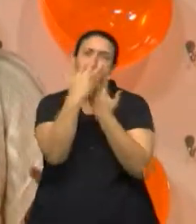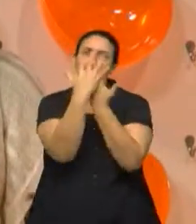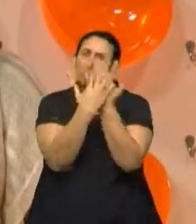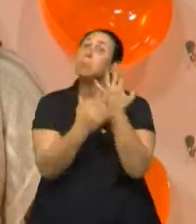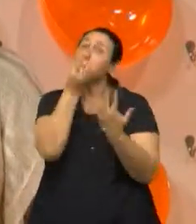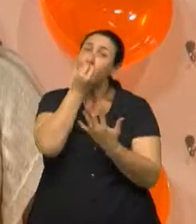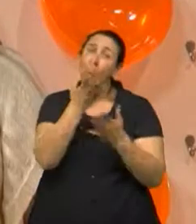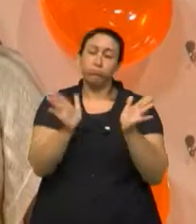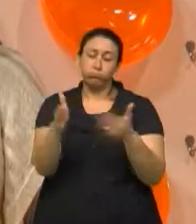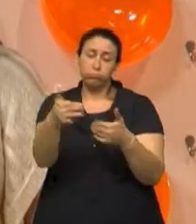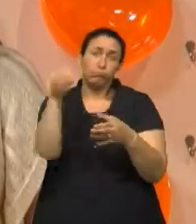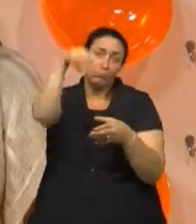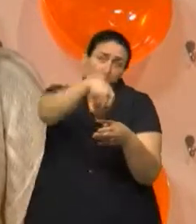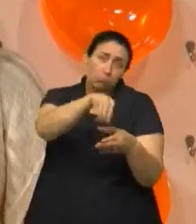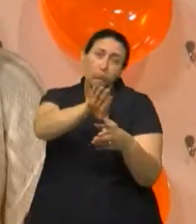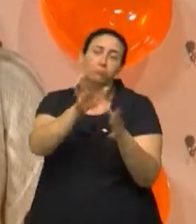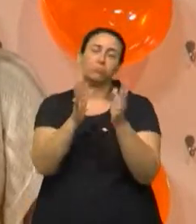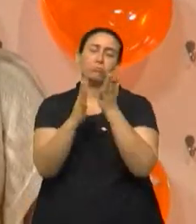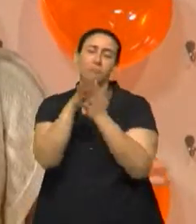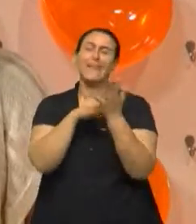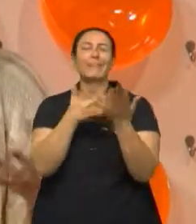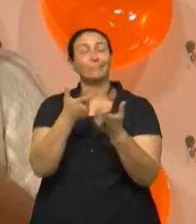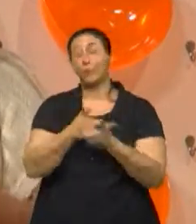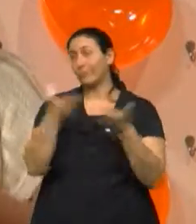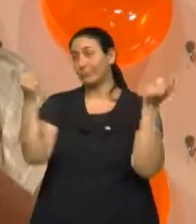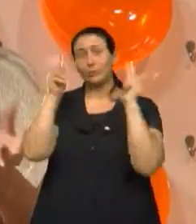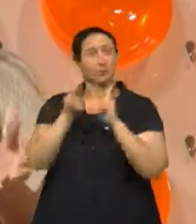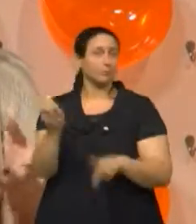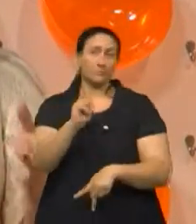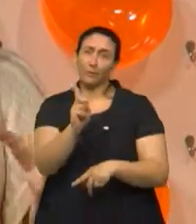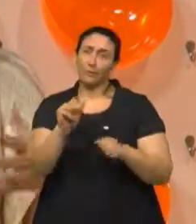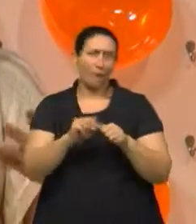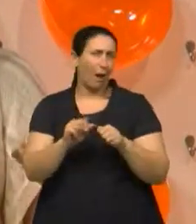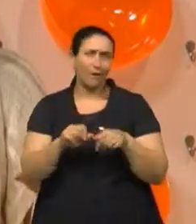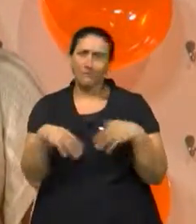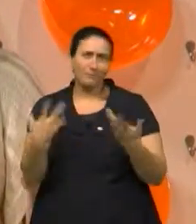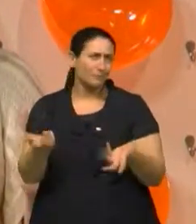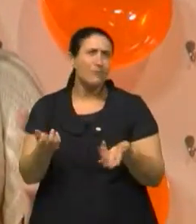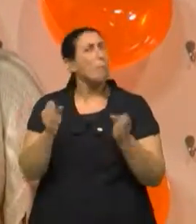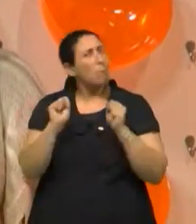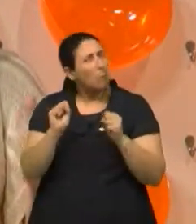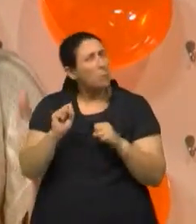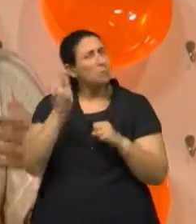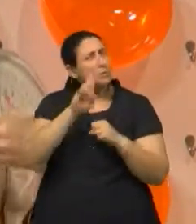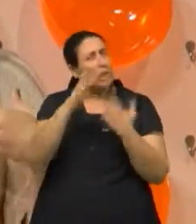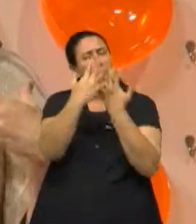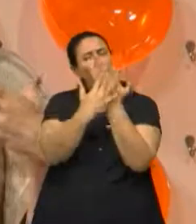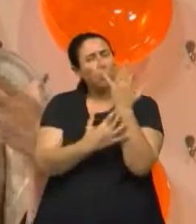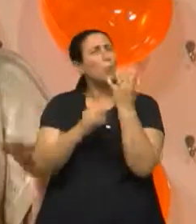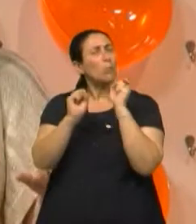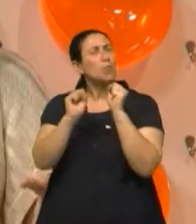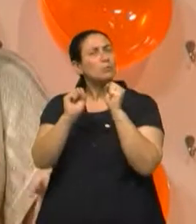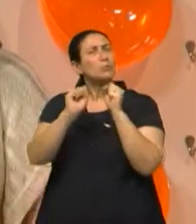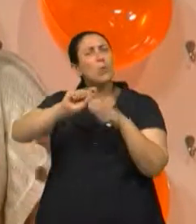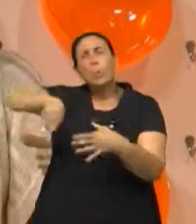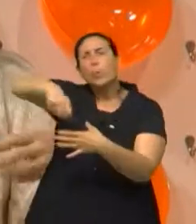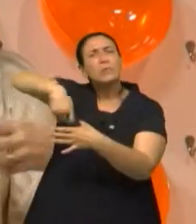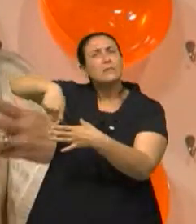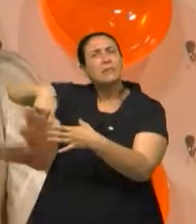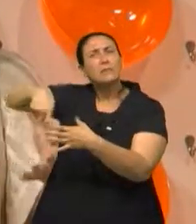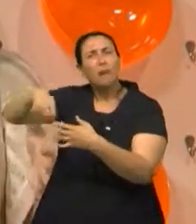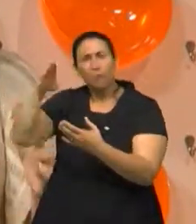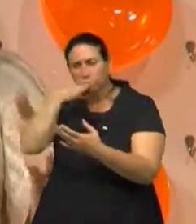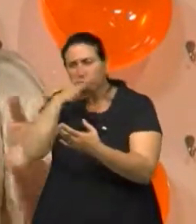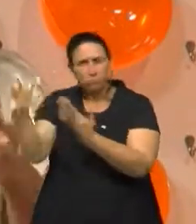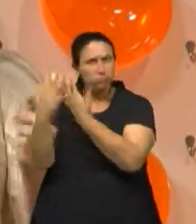o ideal, mas realmente isso não é a realidade da maioria das pessoas, terem luva, né? Até pode usar uma própria luva de cozinha, né?